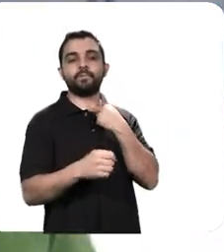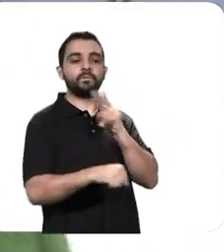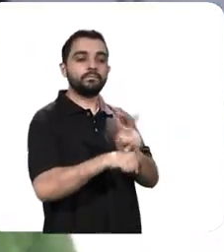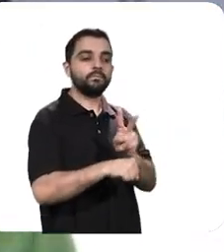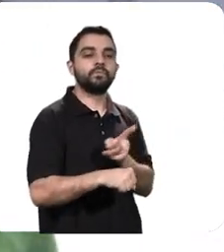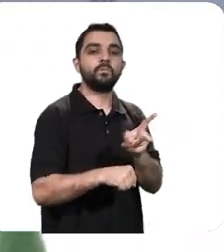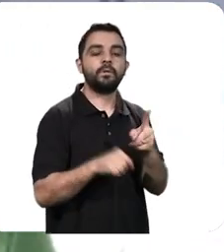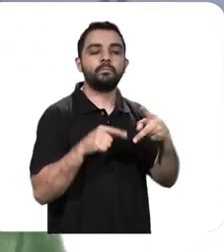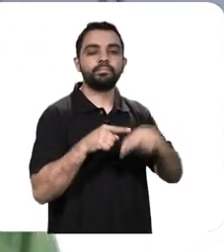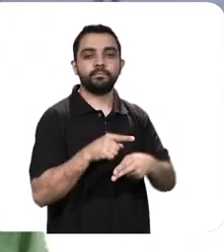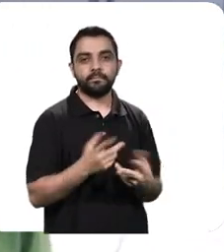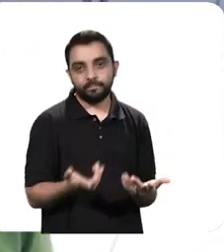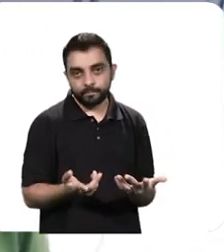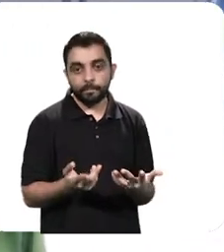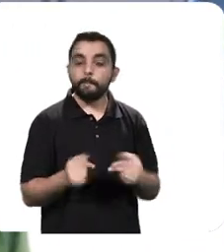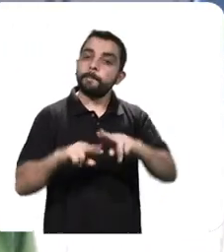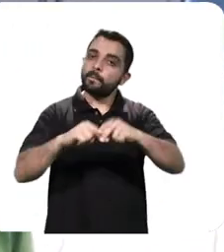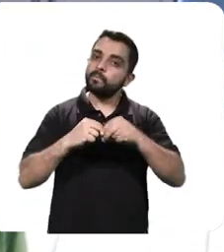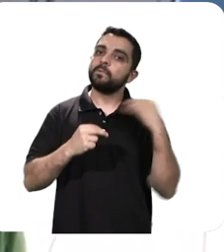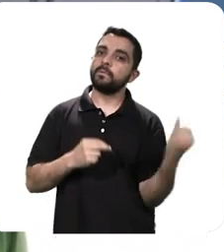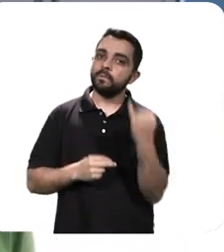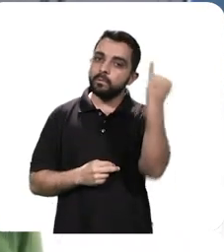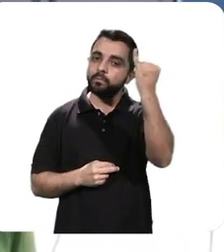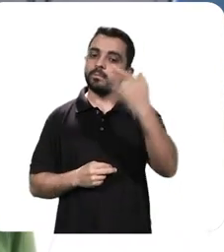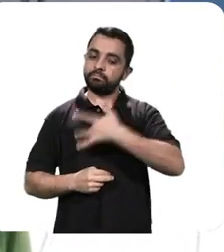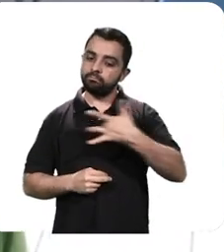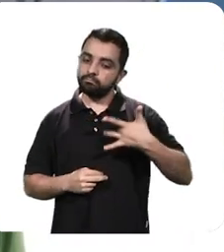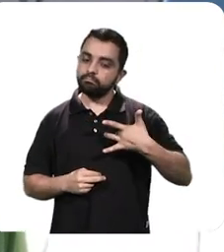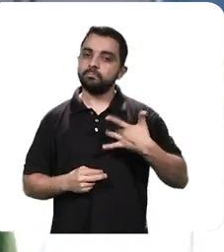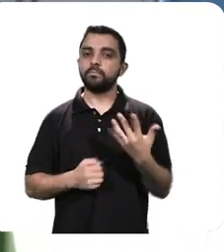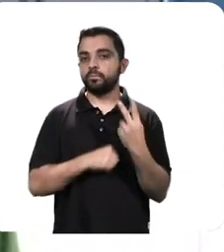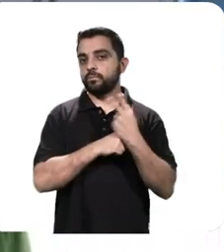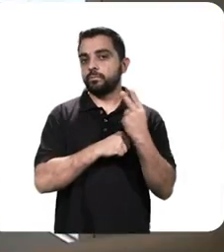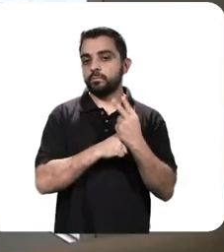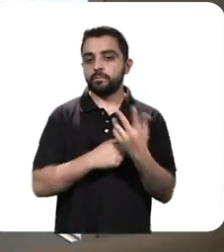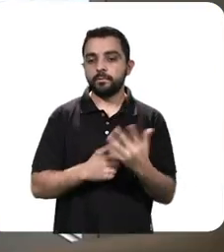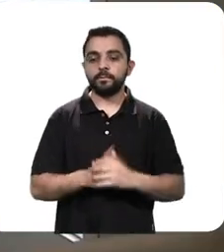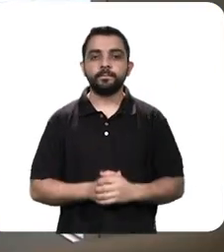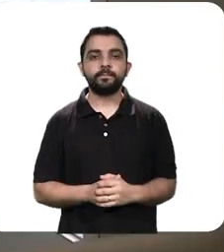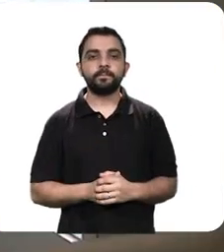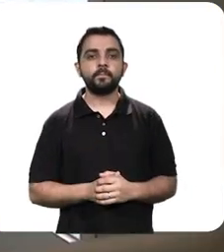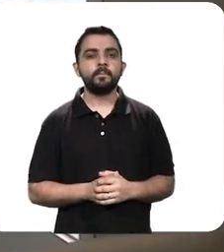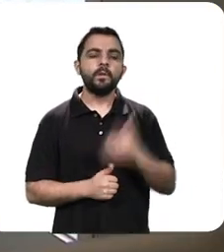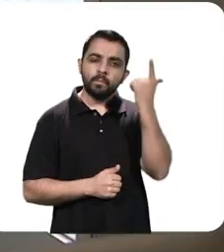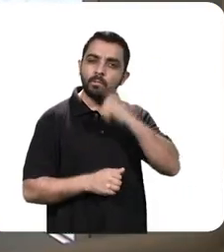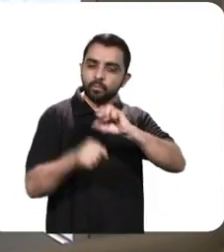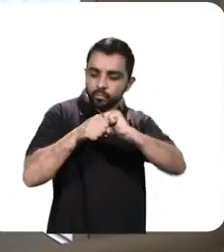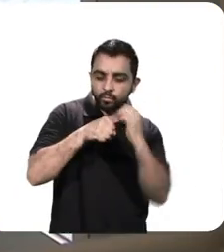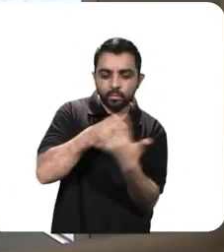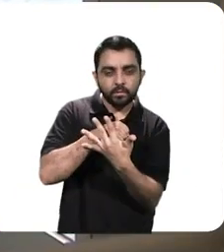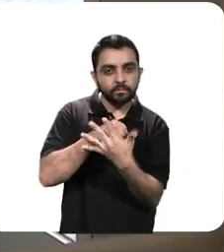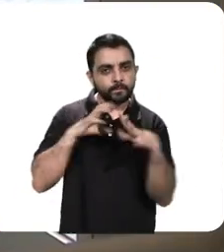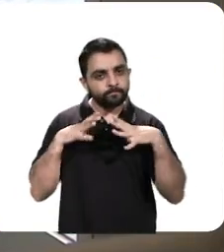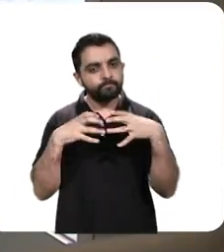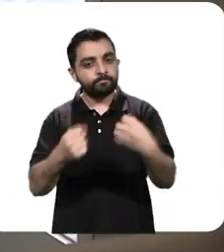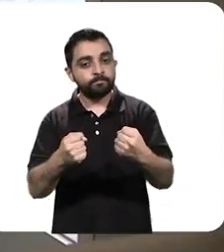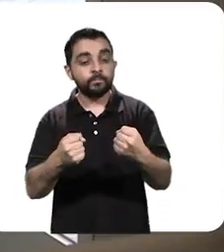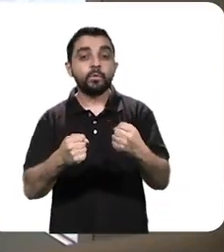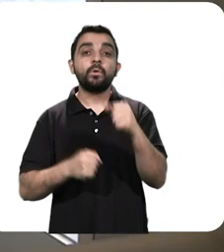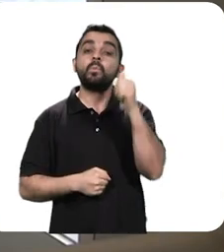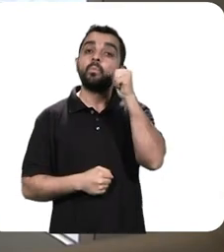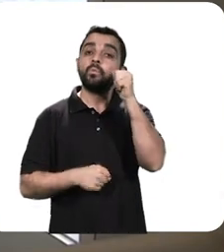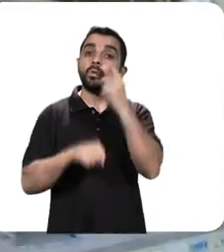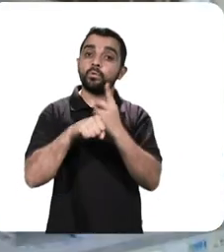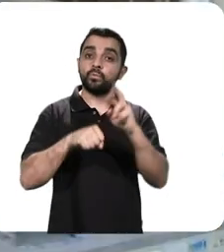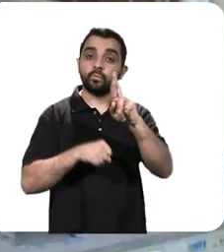continuem o seu trabalho aí no tratamento dos doentes. Para o enfrentamento ao novo coronavírus, a